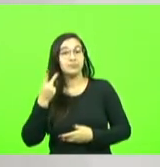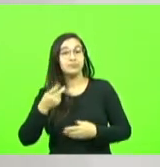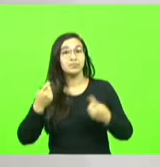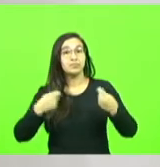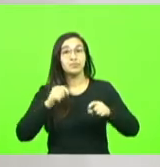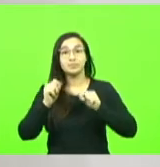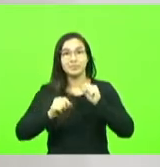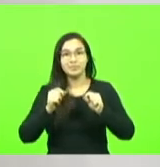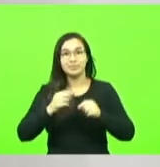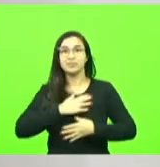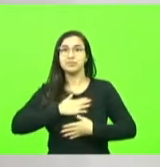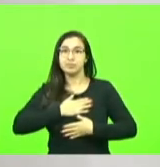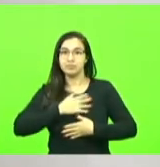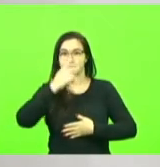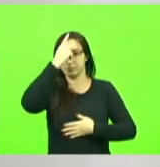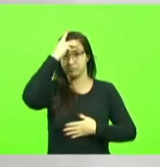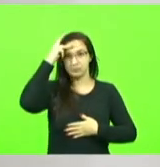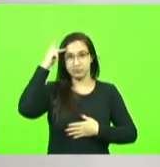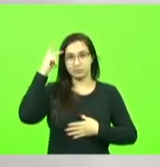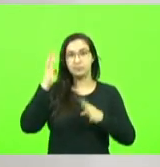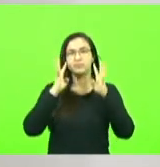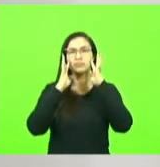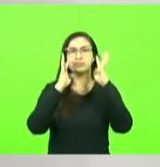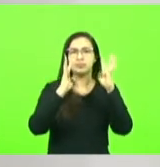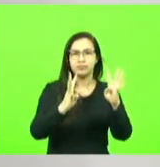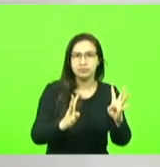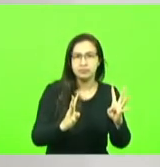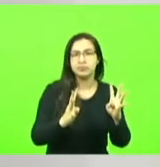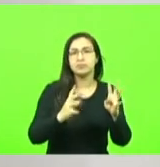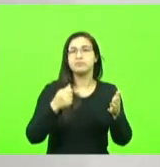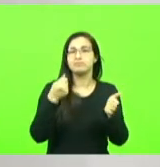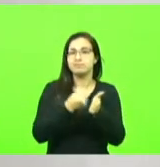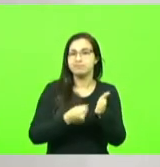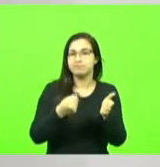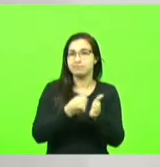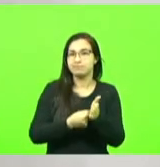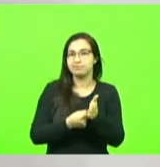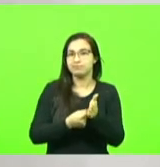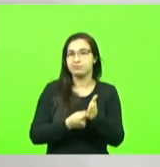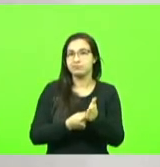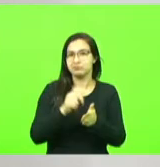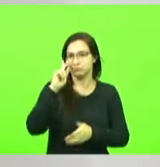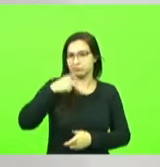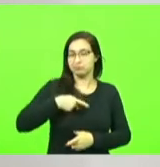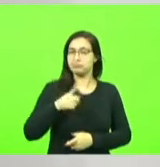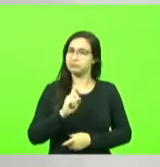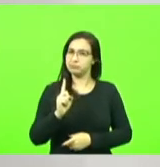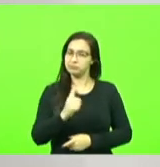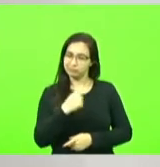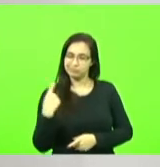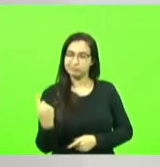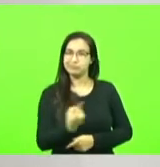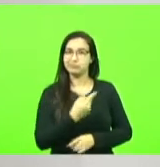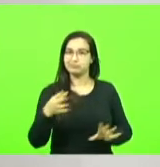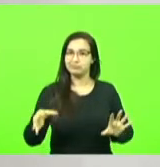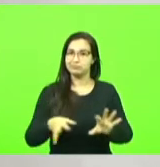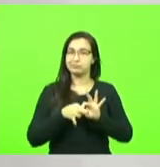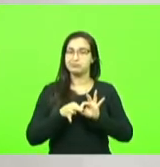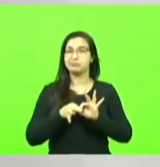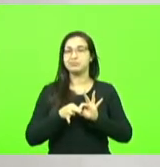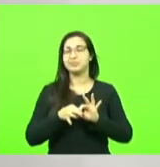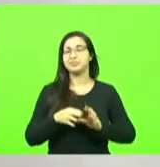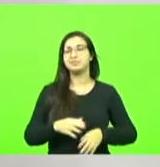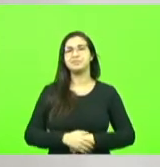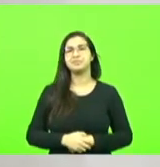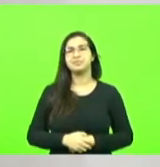pessoas ouvi-las e lutar pelo coletivo estas palavras aliadas com minha postura